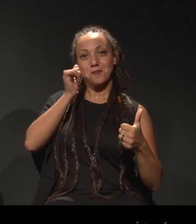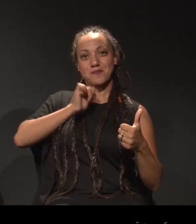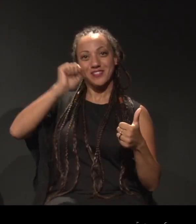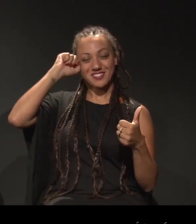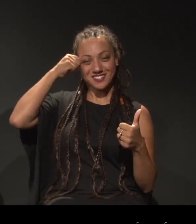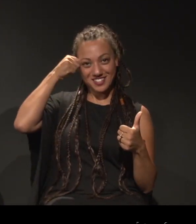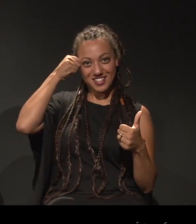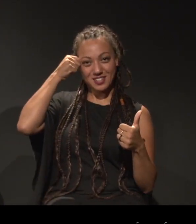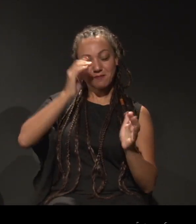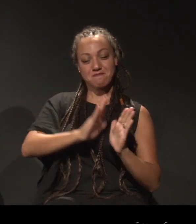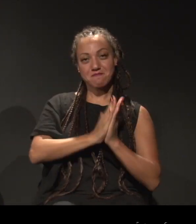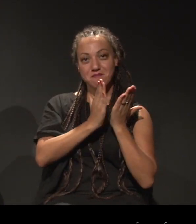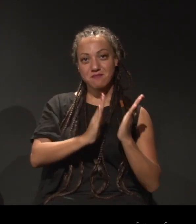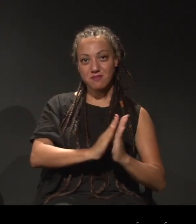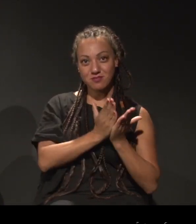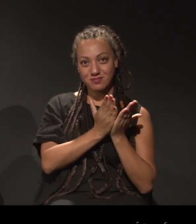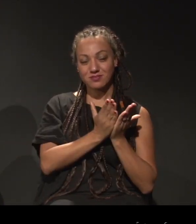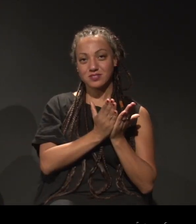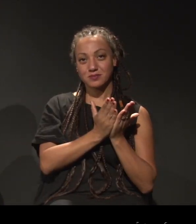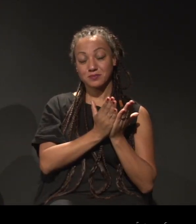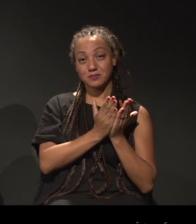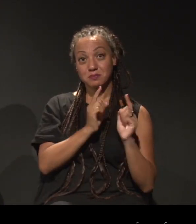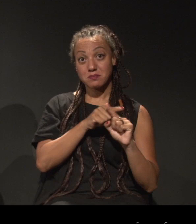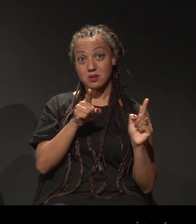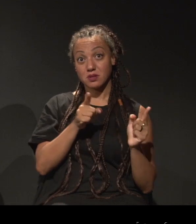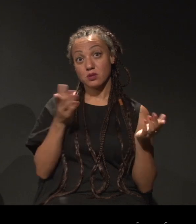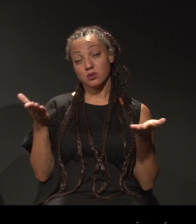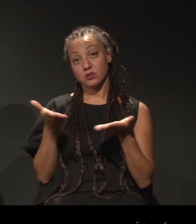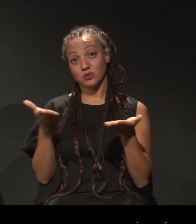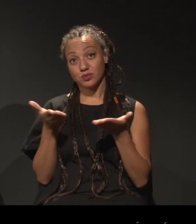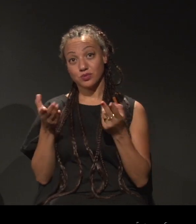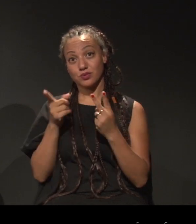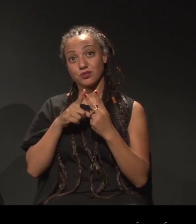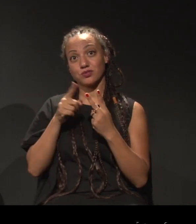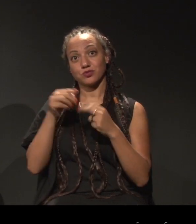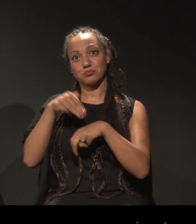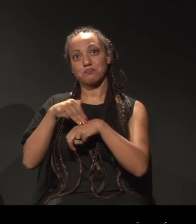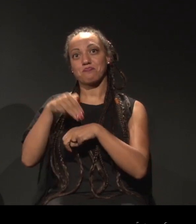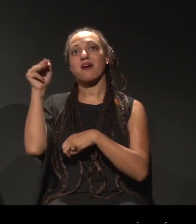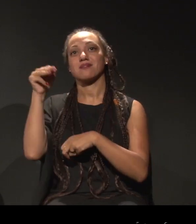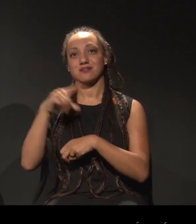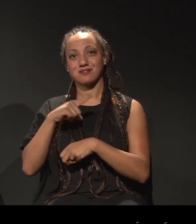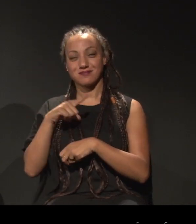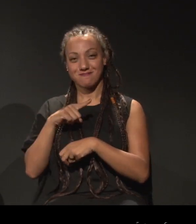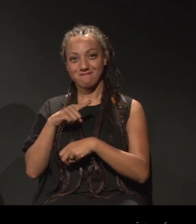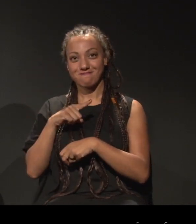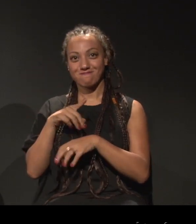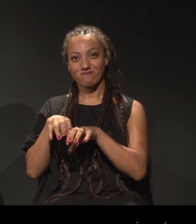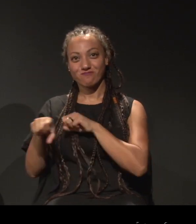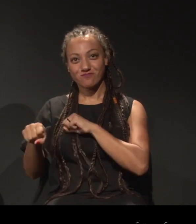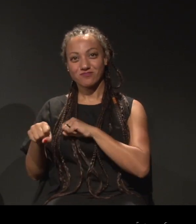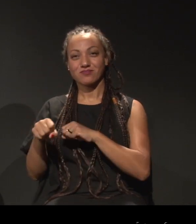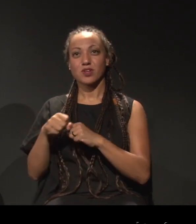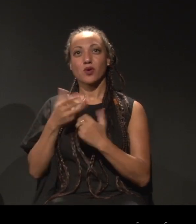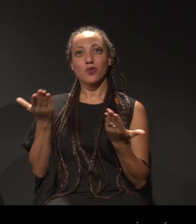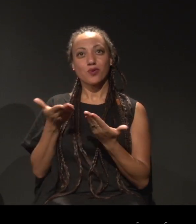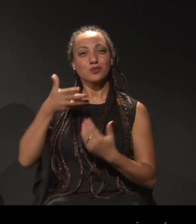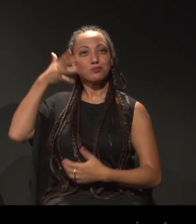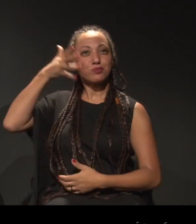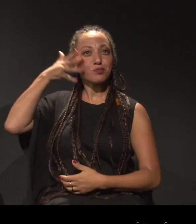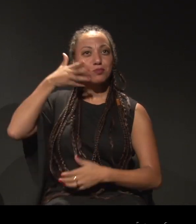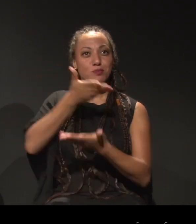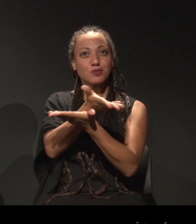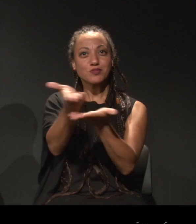pobre e que hoje é mestra e que hoje fala com vocês